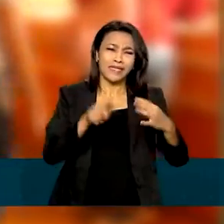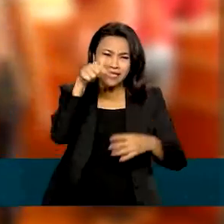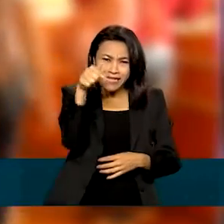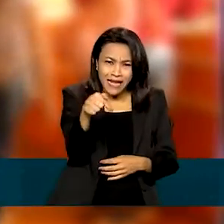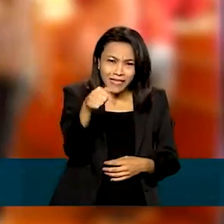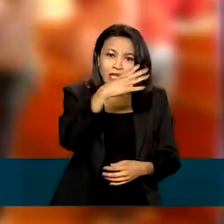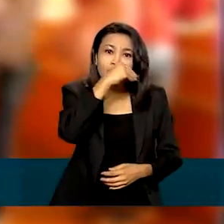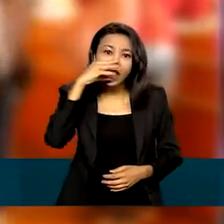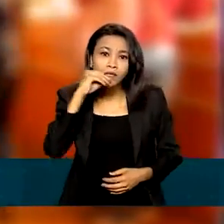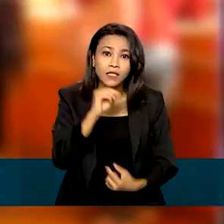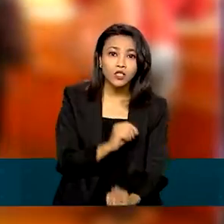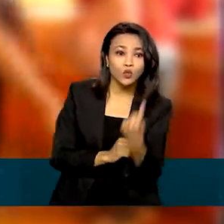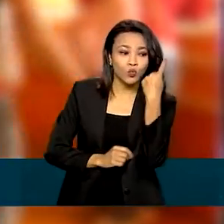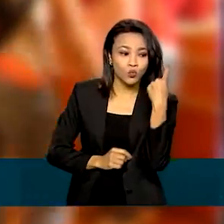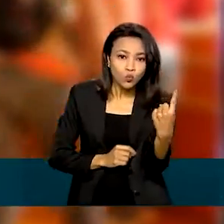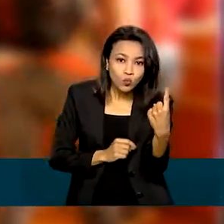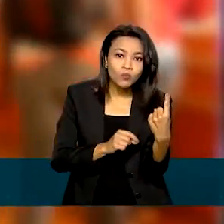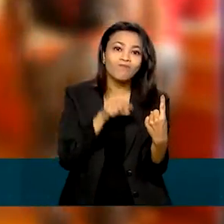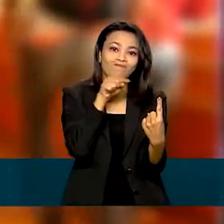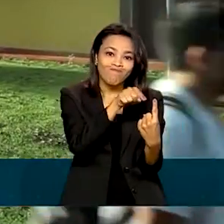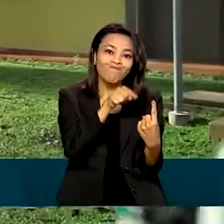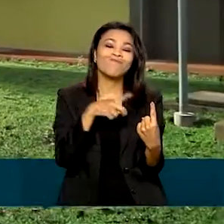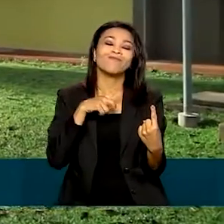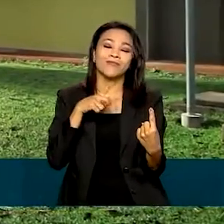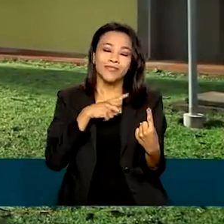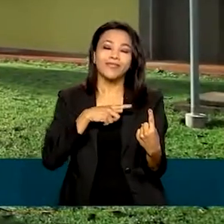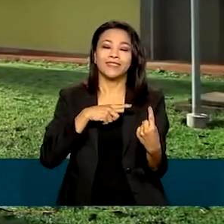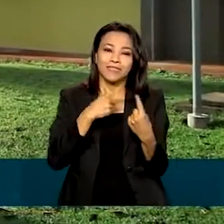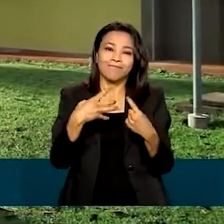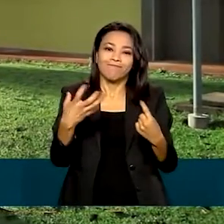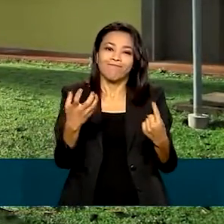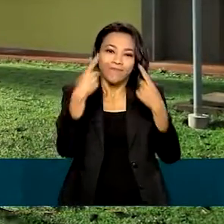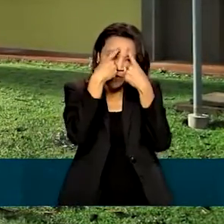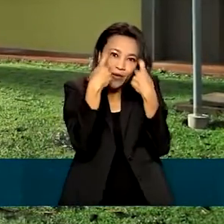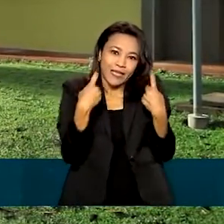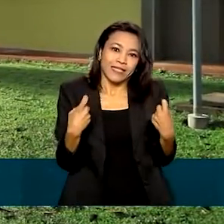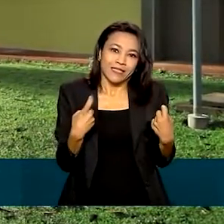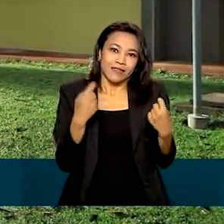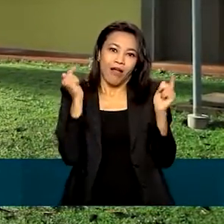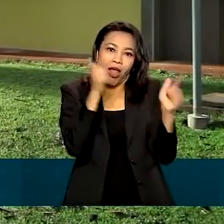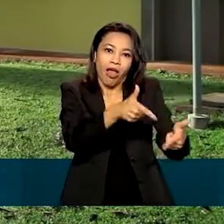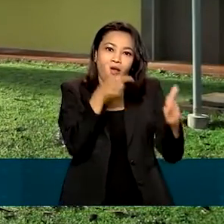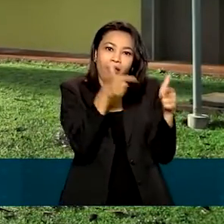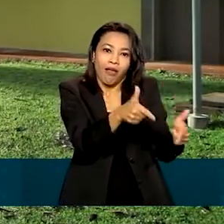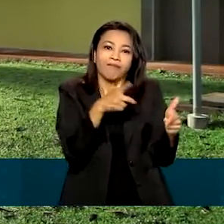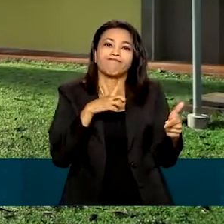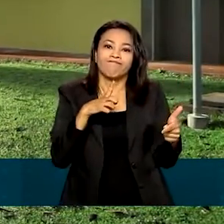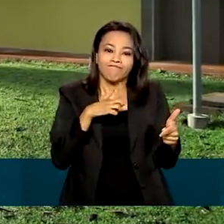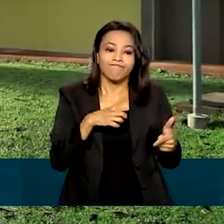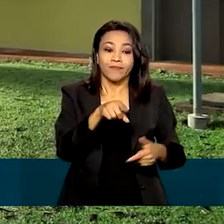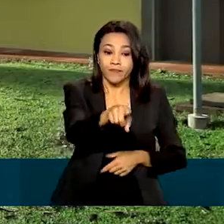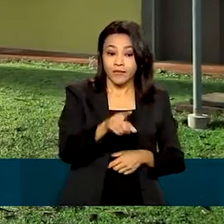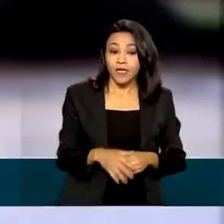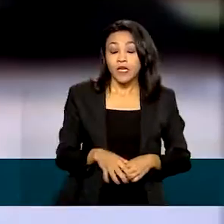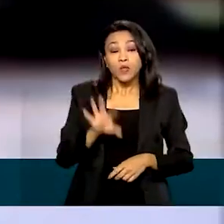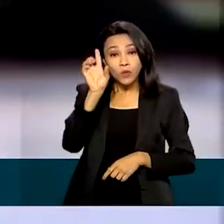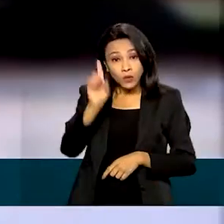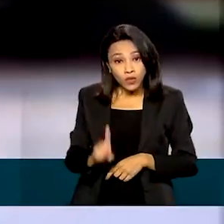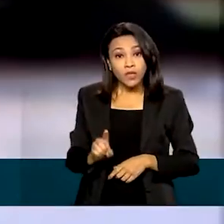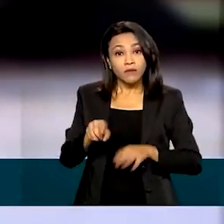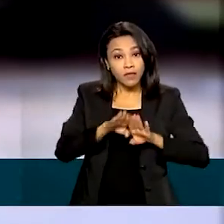adolescentes sofreu algum tipo de violência. O Instituto Nacional dos Direitos da Criança e do